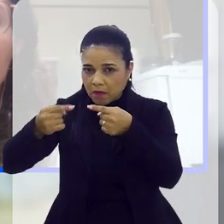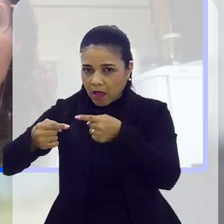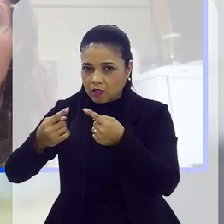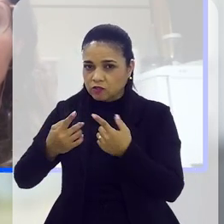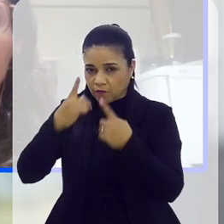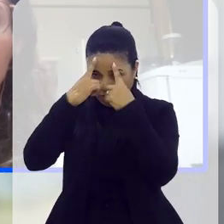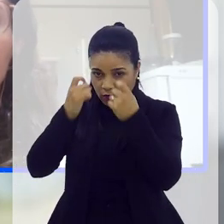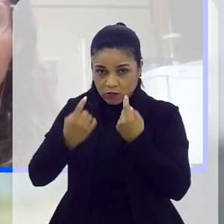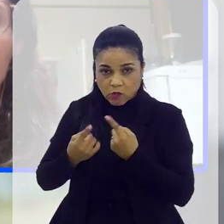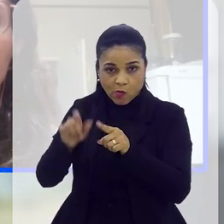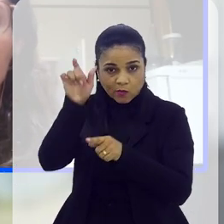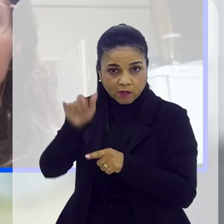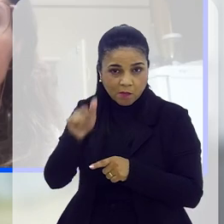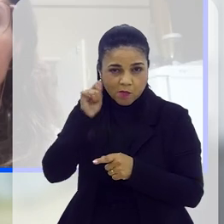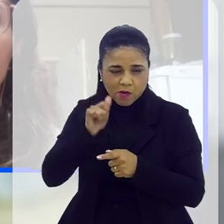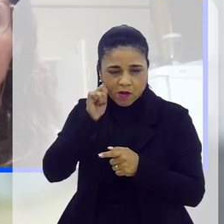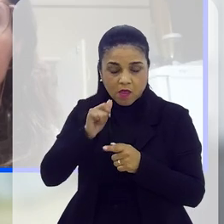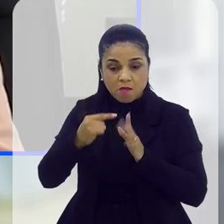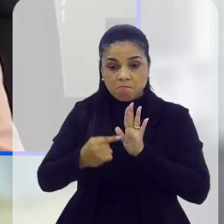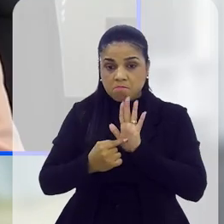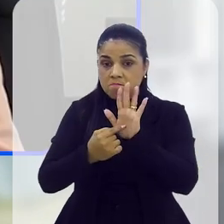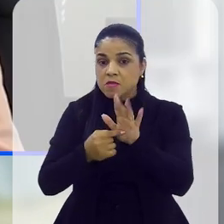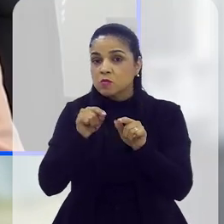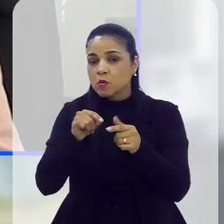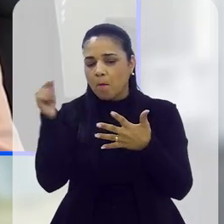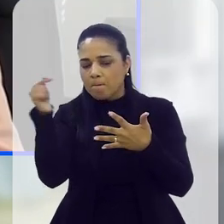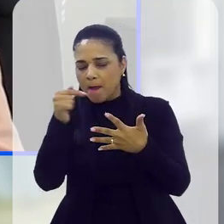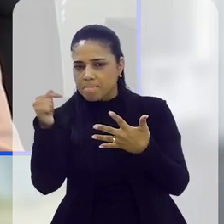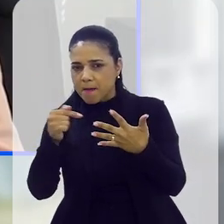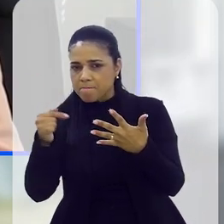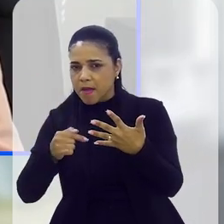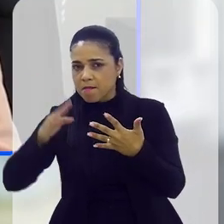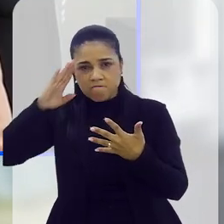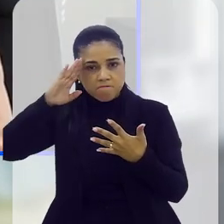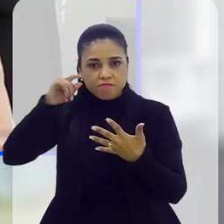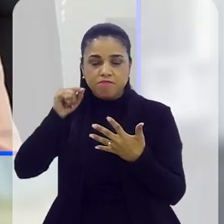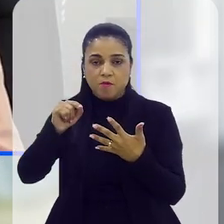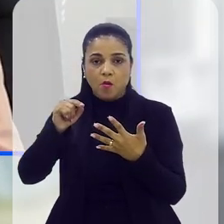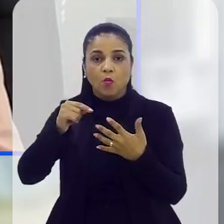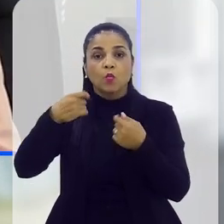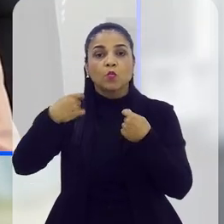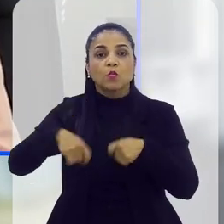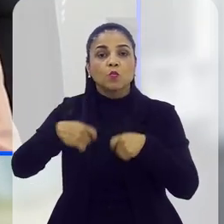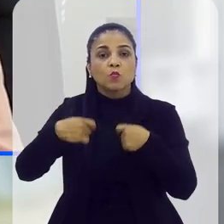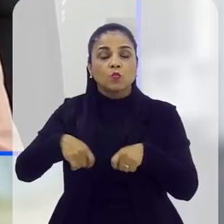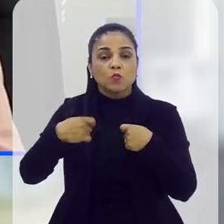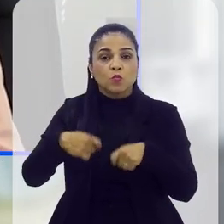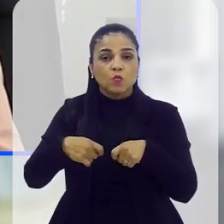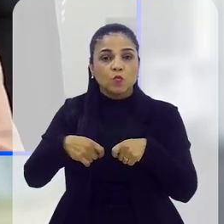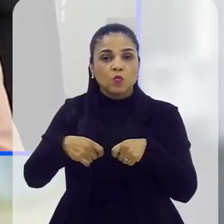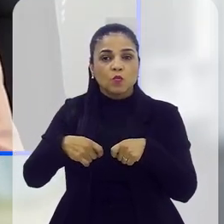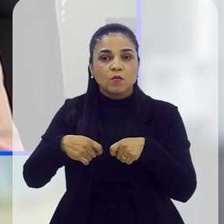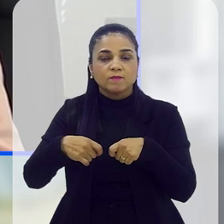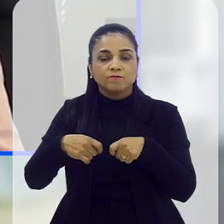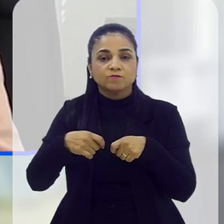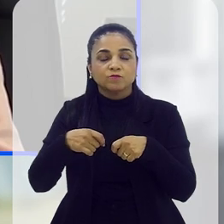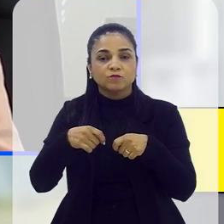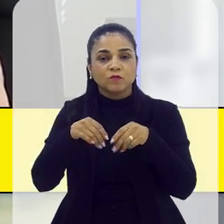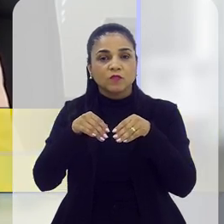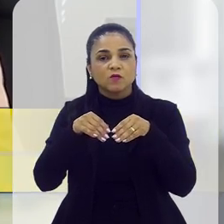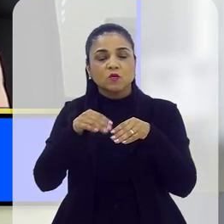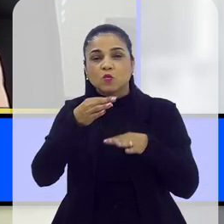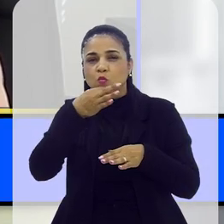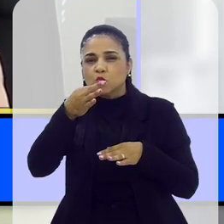debate, algumas questões apareceram com muita relevância. A primeira questão, a necessidade de a gente ter uma